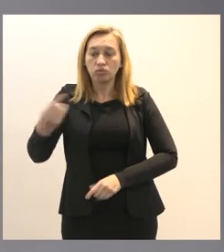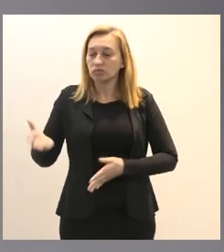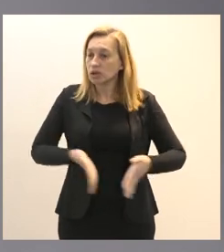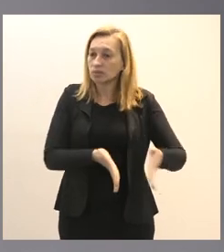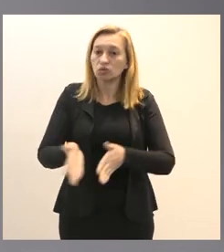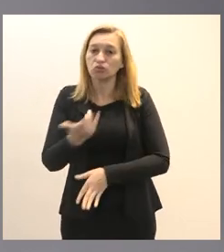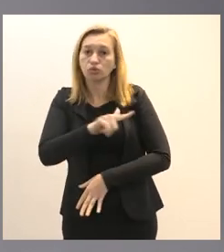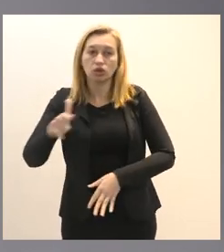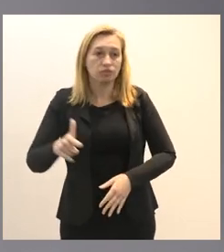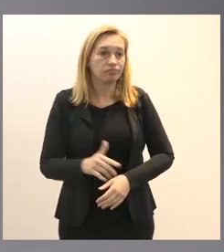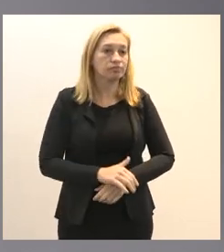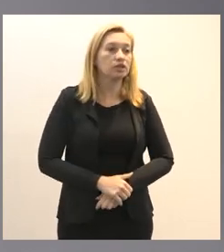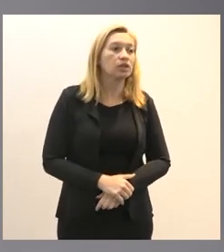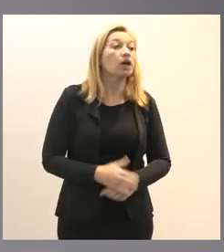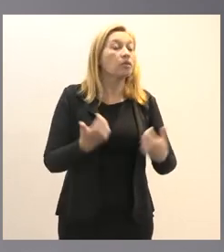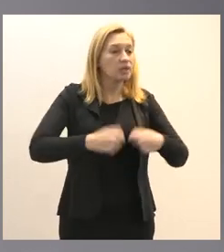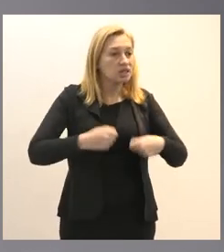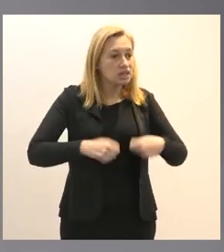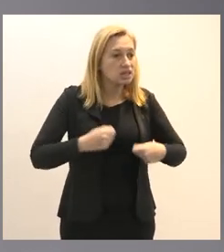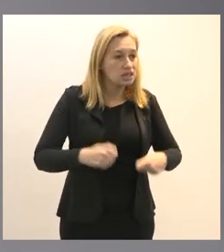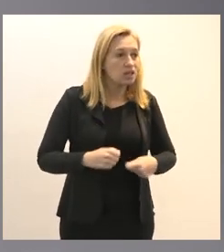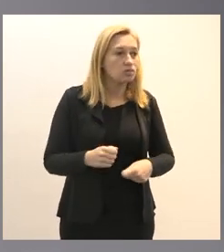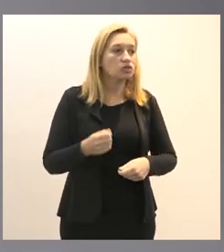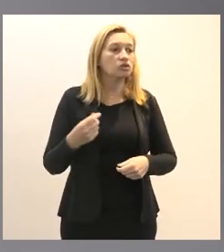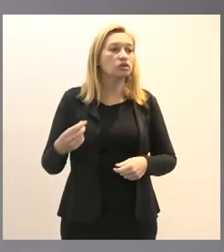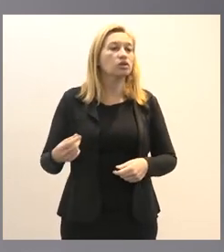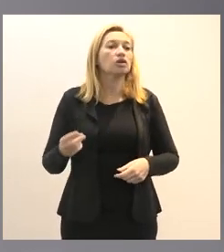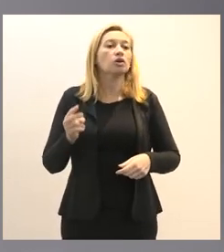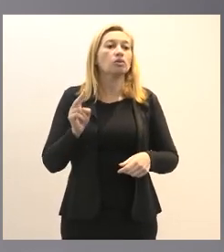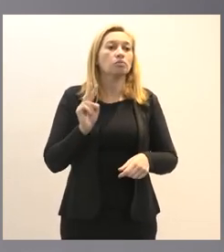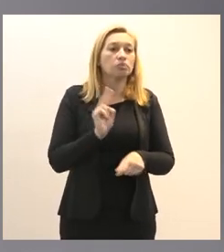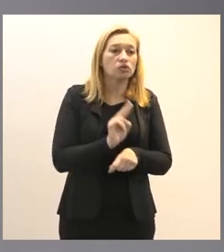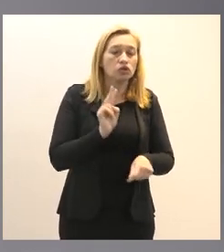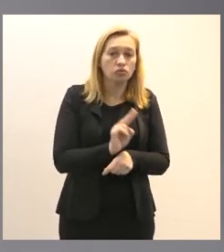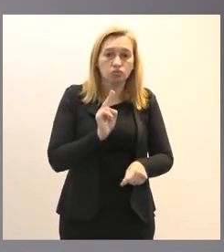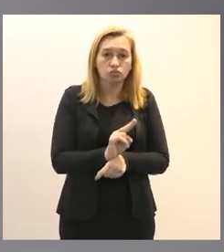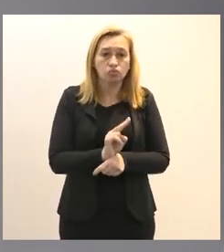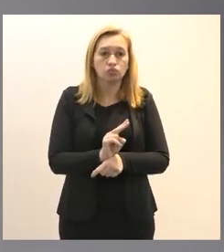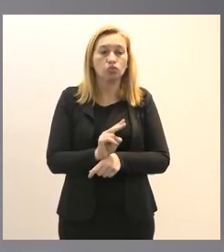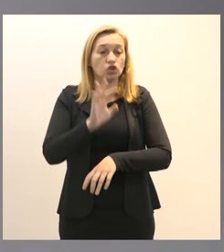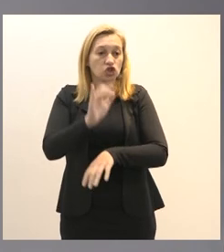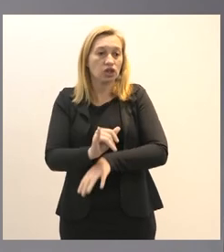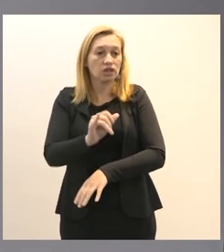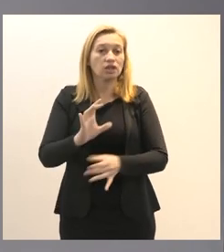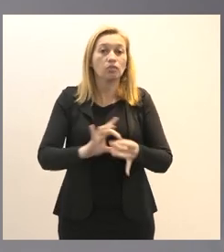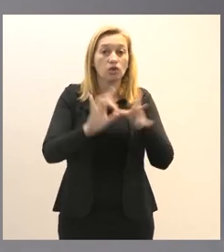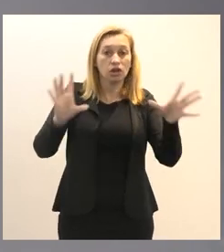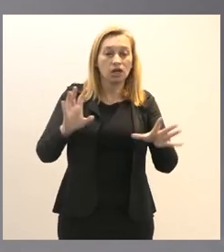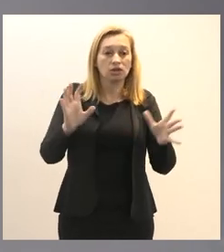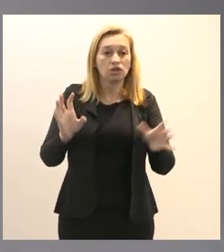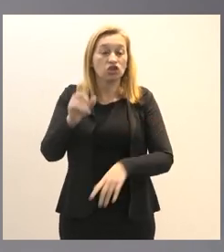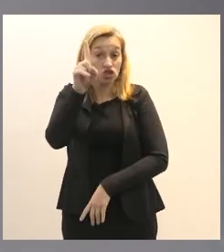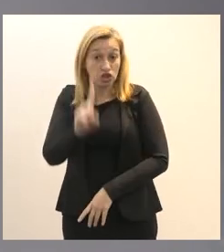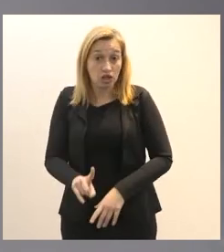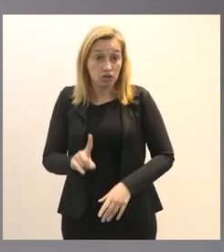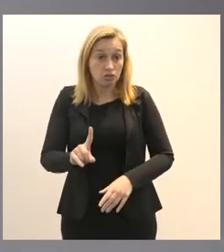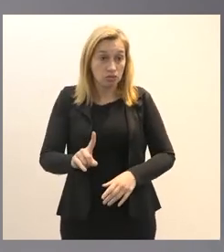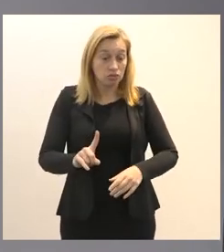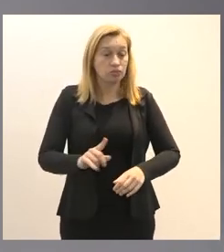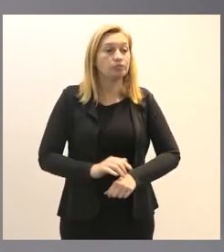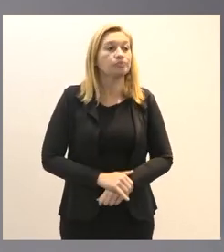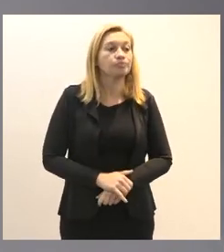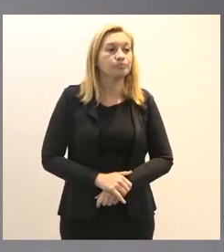nós temos que preservar o estado democrático de direito para preservar a possibilidade de alternância no poder